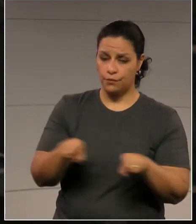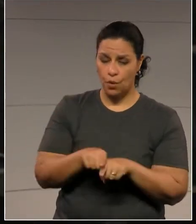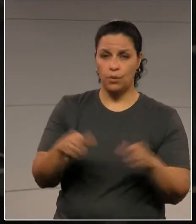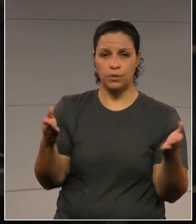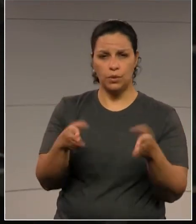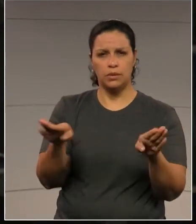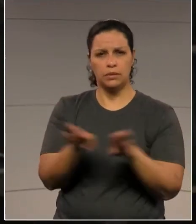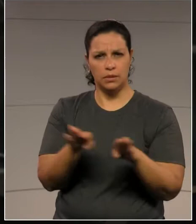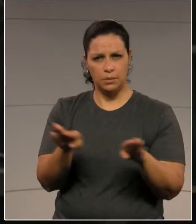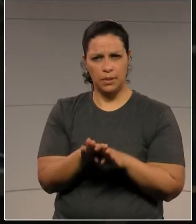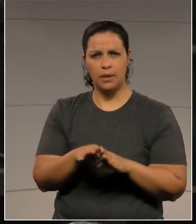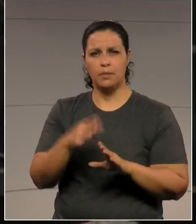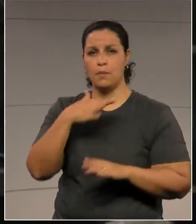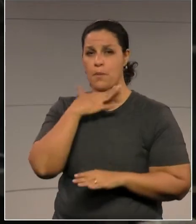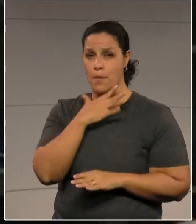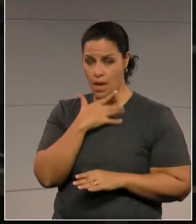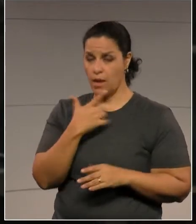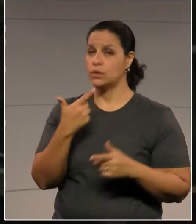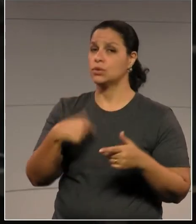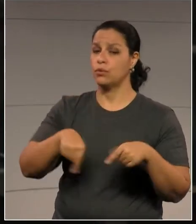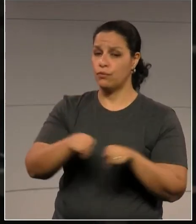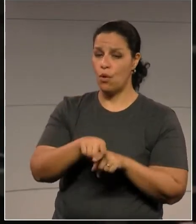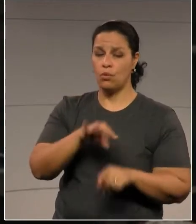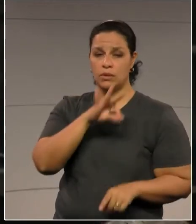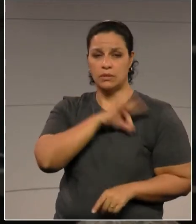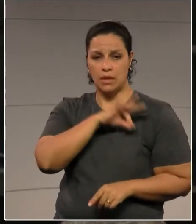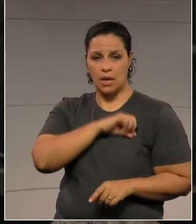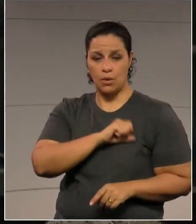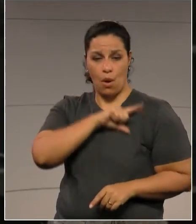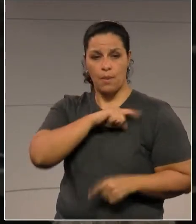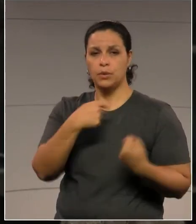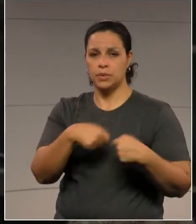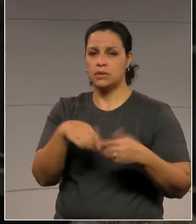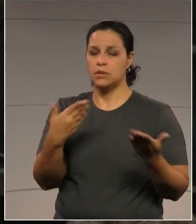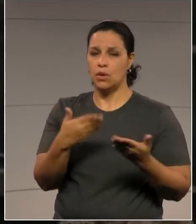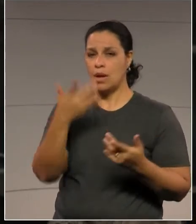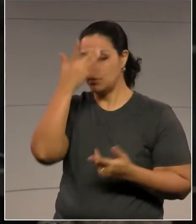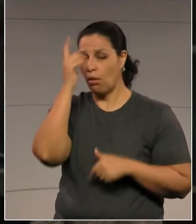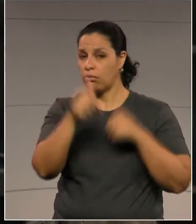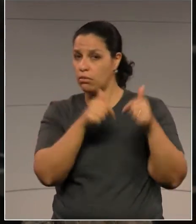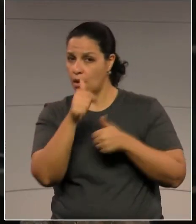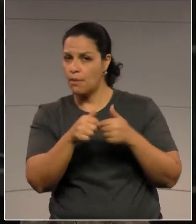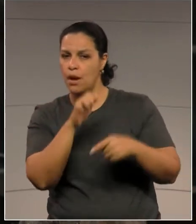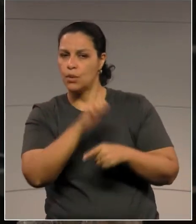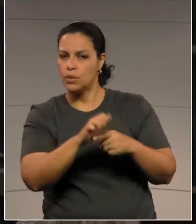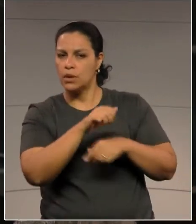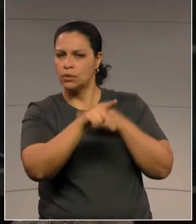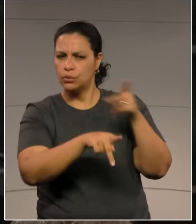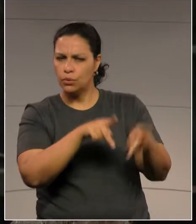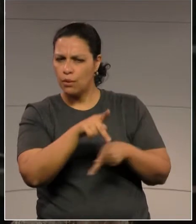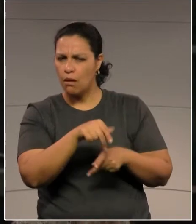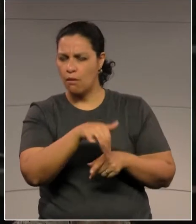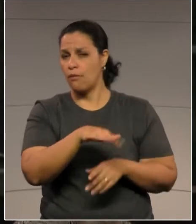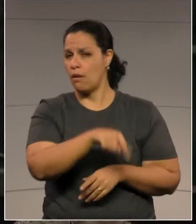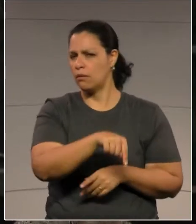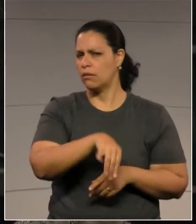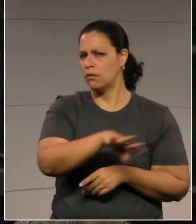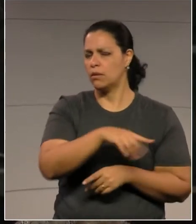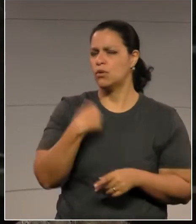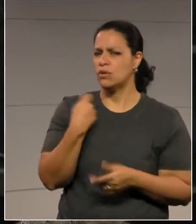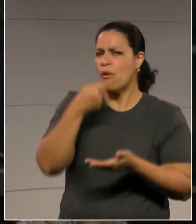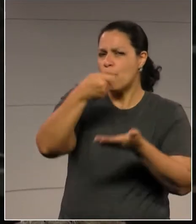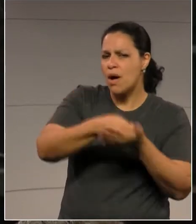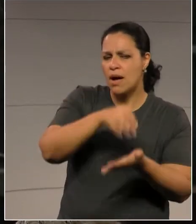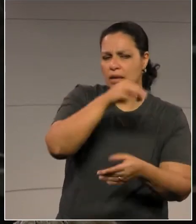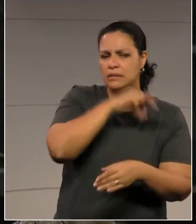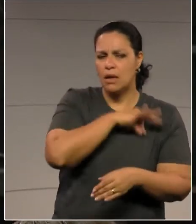a questão da data base dos servidores públicos, e eu não consegui entender se está tendo um estudo para ser pago essa